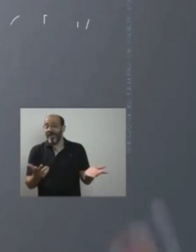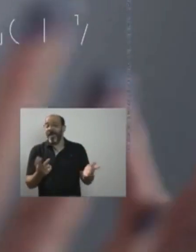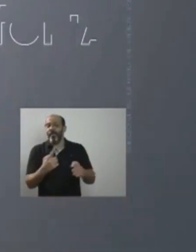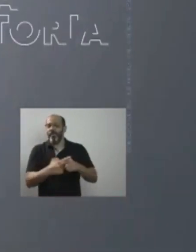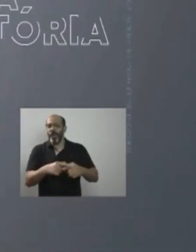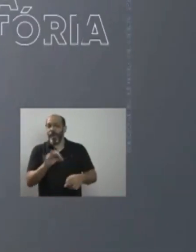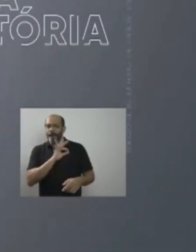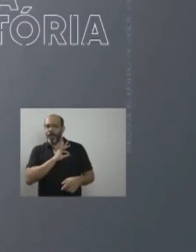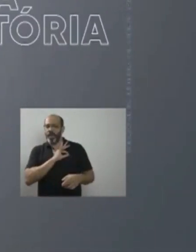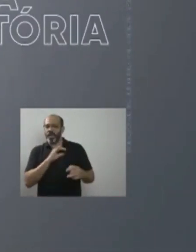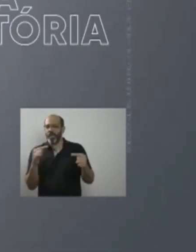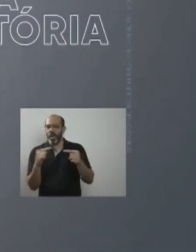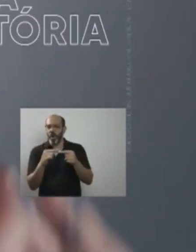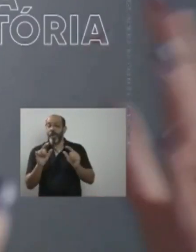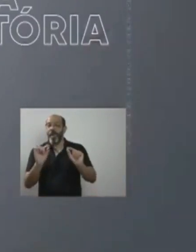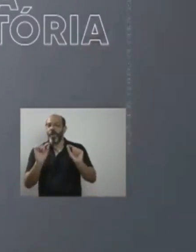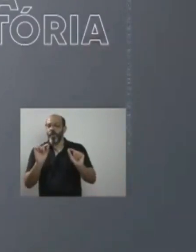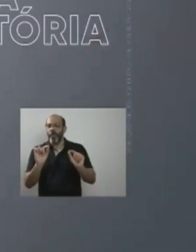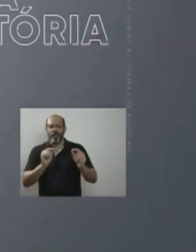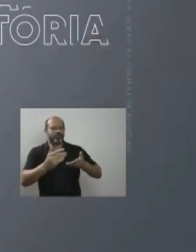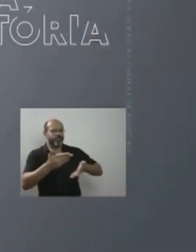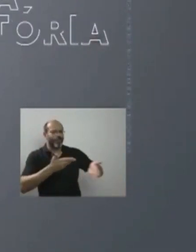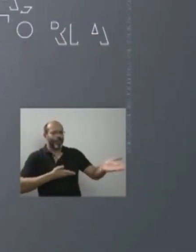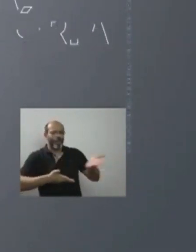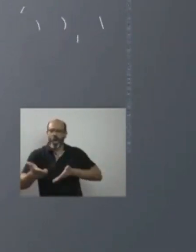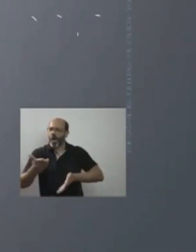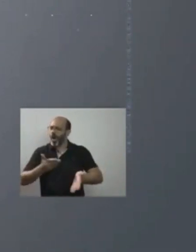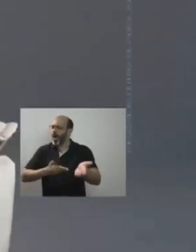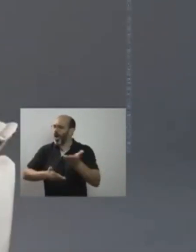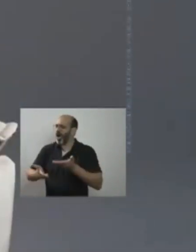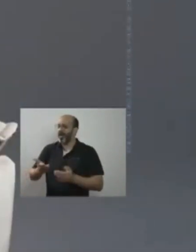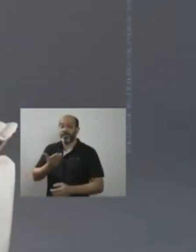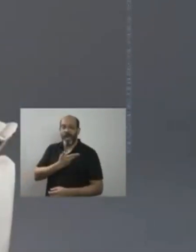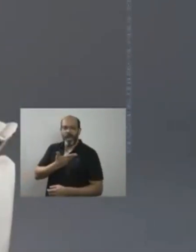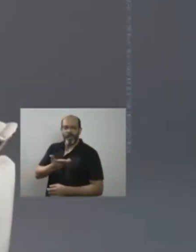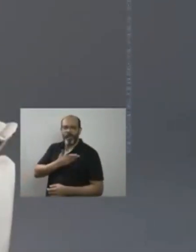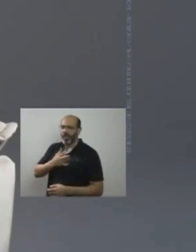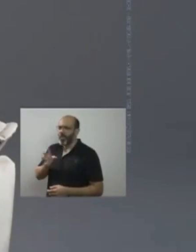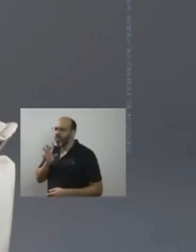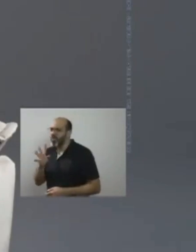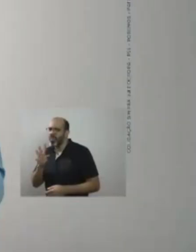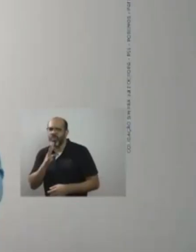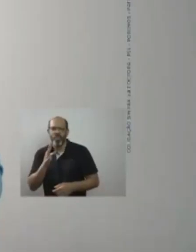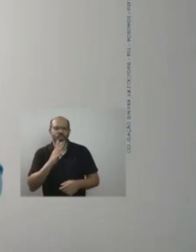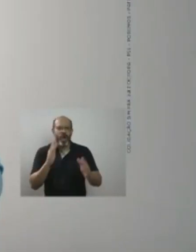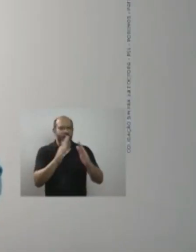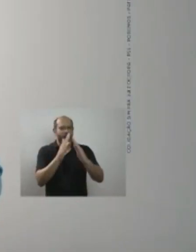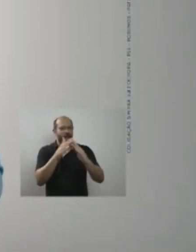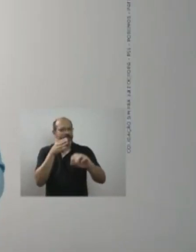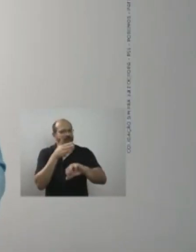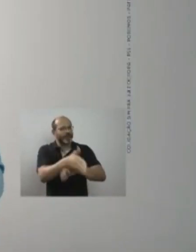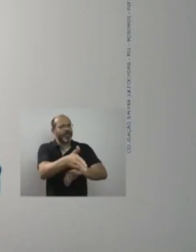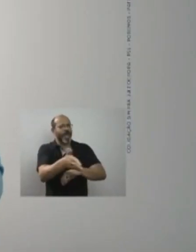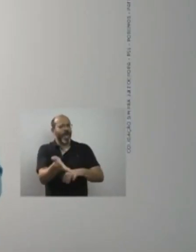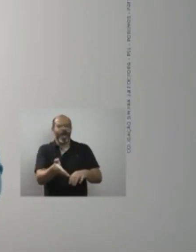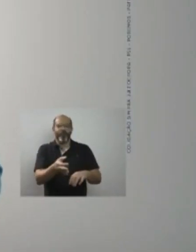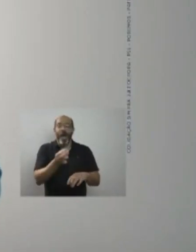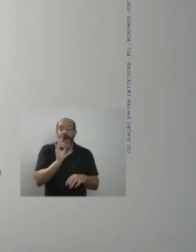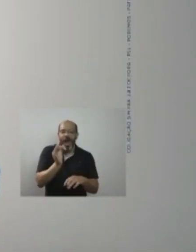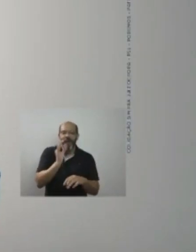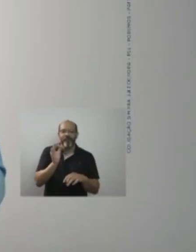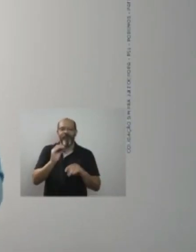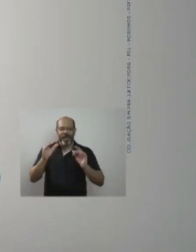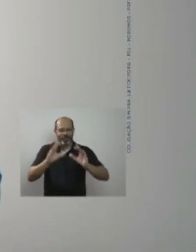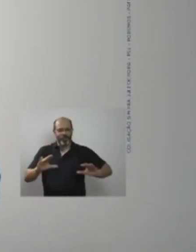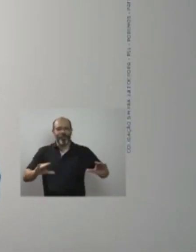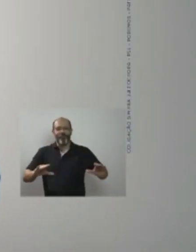Deu tão certo que eu fui a vereadora mais votada da história de Edipô. Eu não poderia ter dado tão certo. E foi na Câmara que eu conheci de